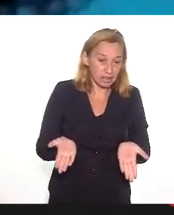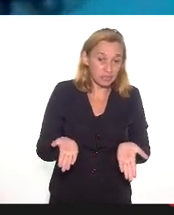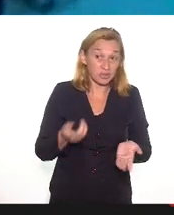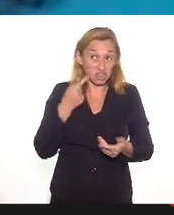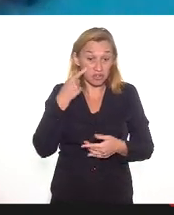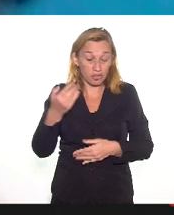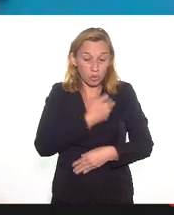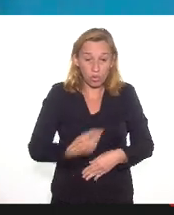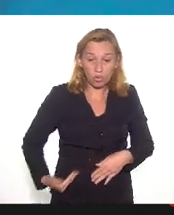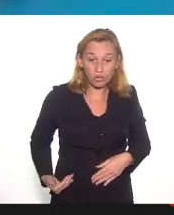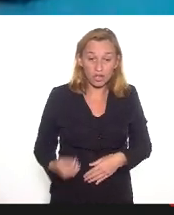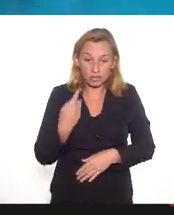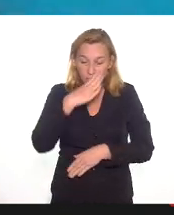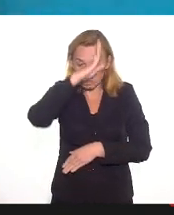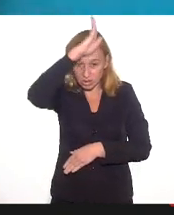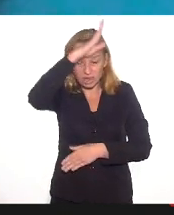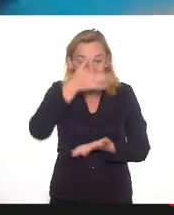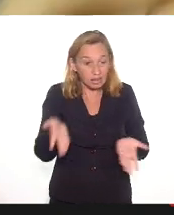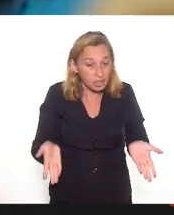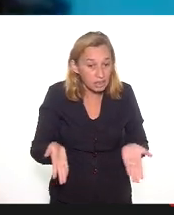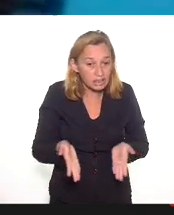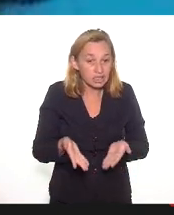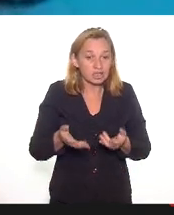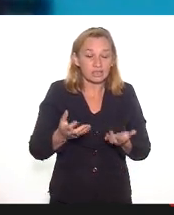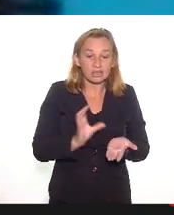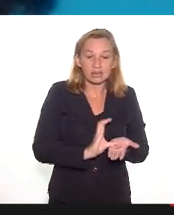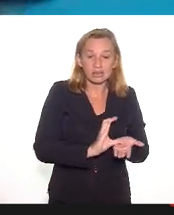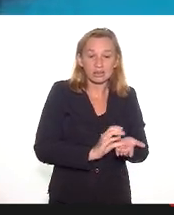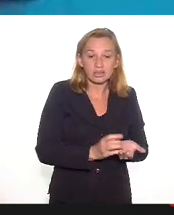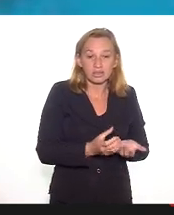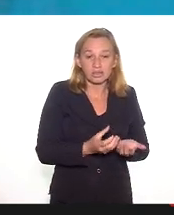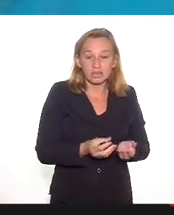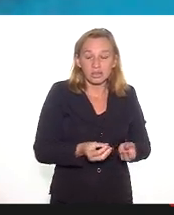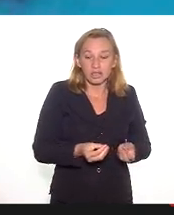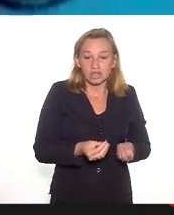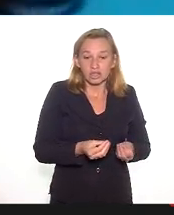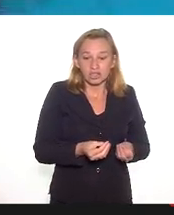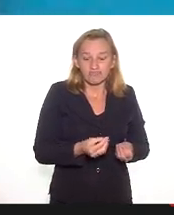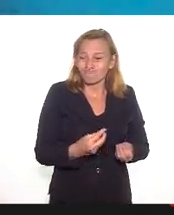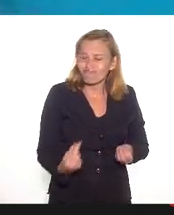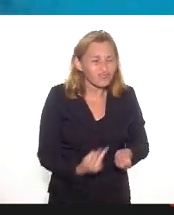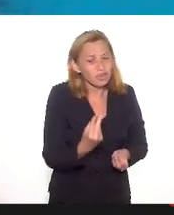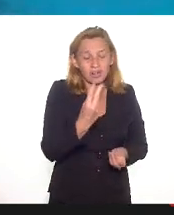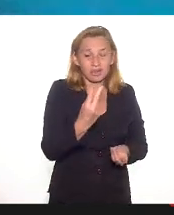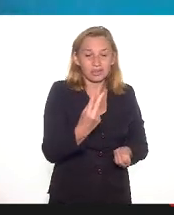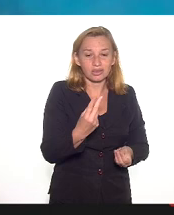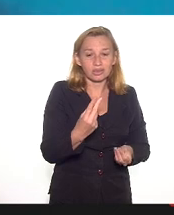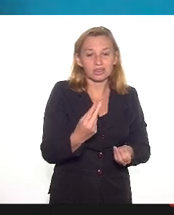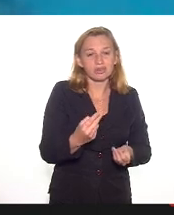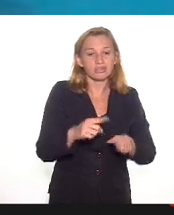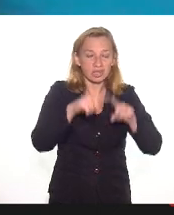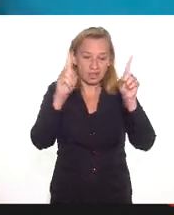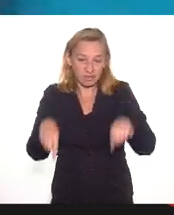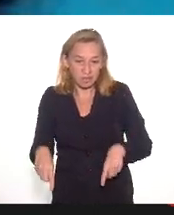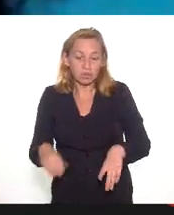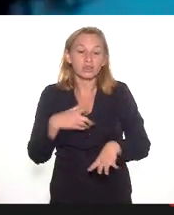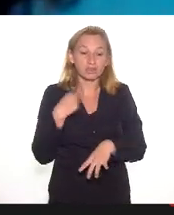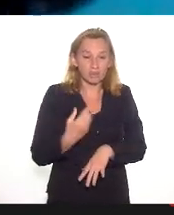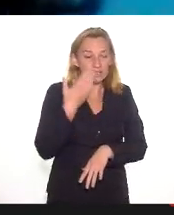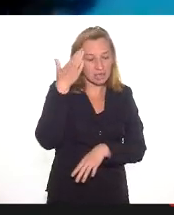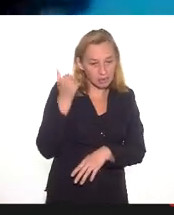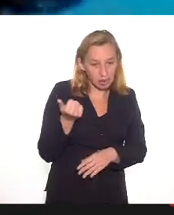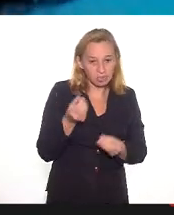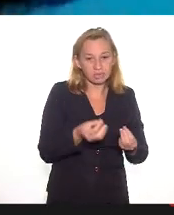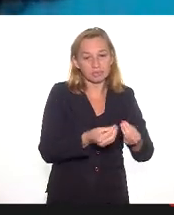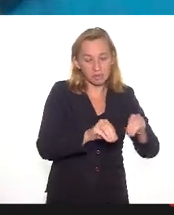de uma ofensiva de desmonte do serviço público, de desvalorização dos servidores e a gente sabe os prejuízos que